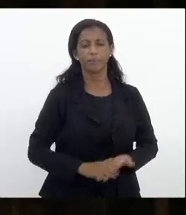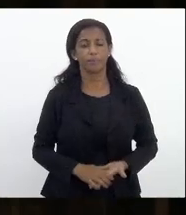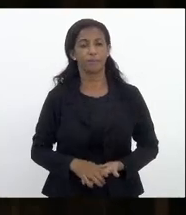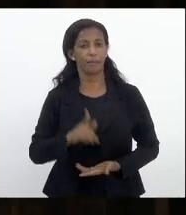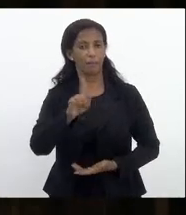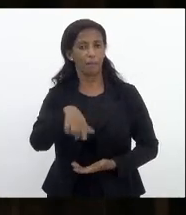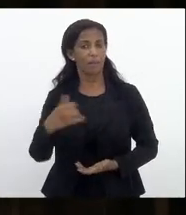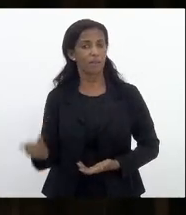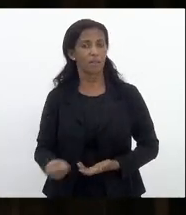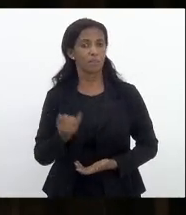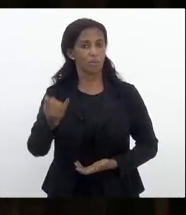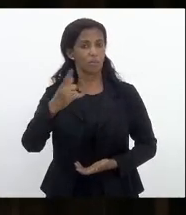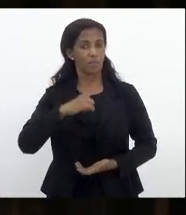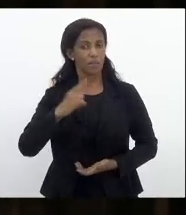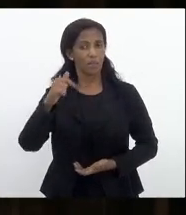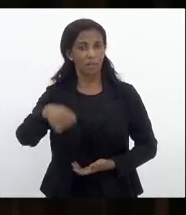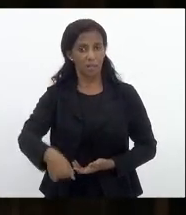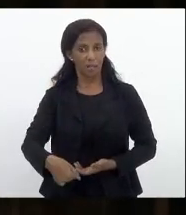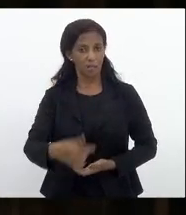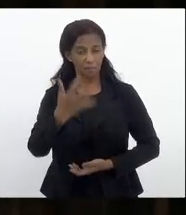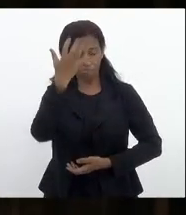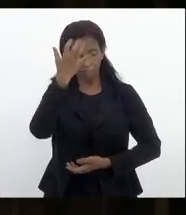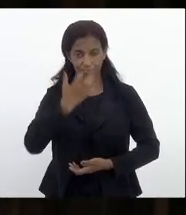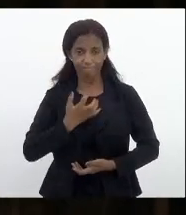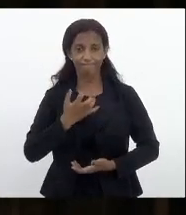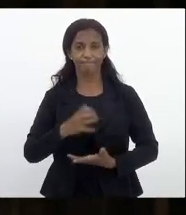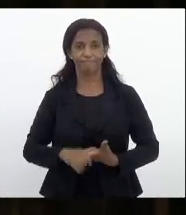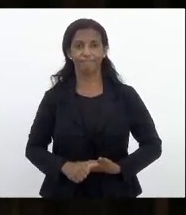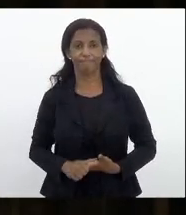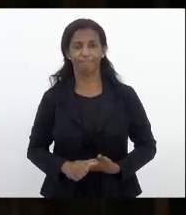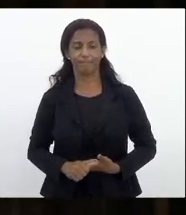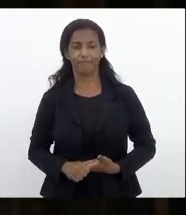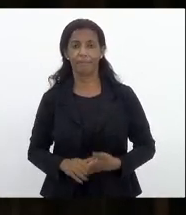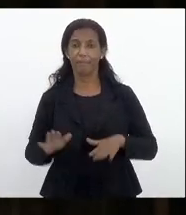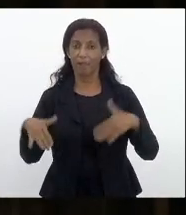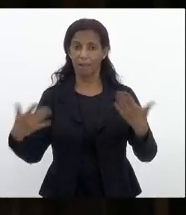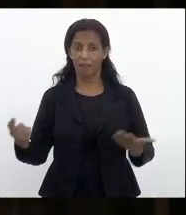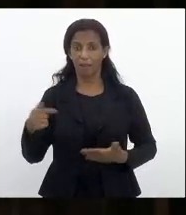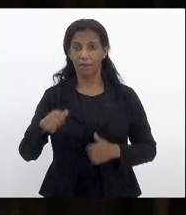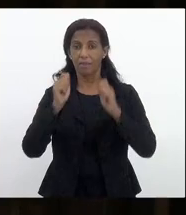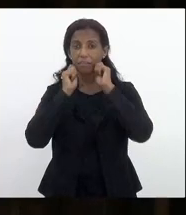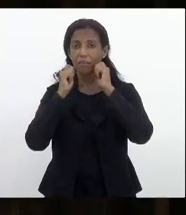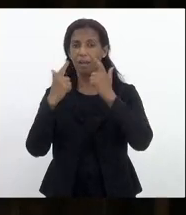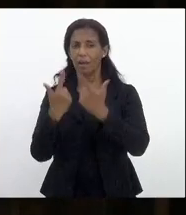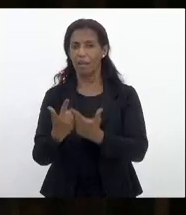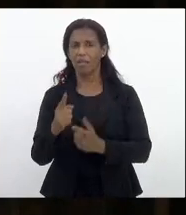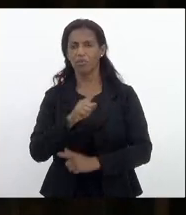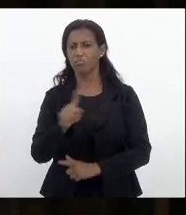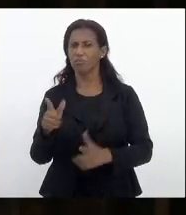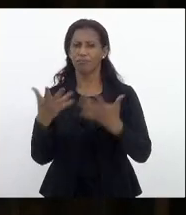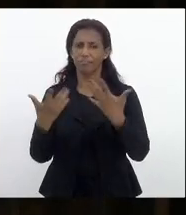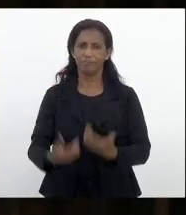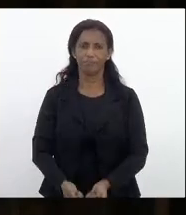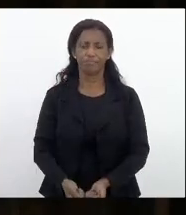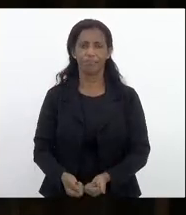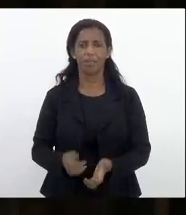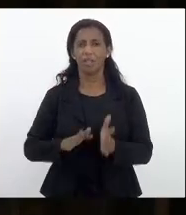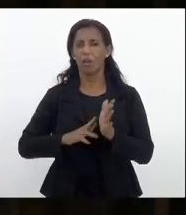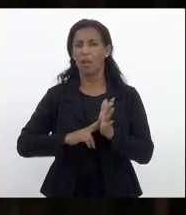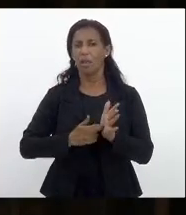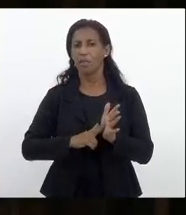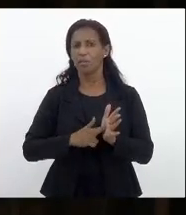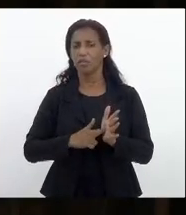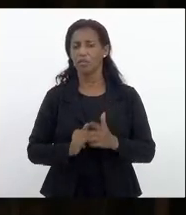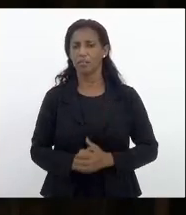importante nós termos aqui seriedade é óbvio que essa casa não deixará que o regime